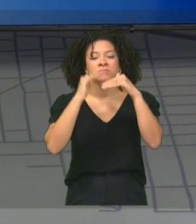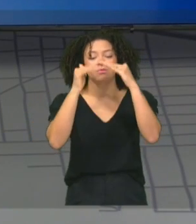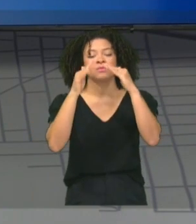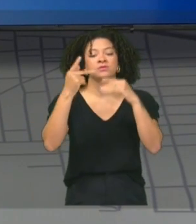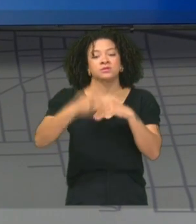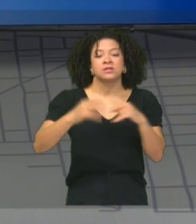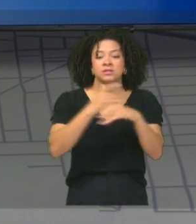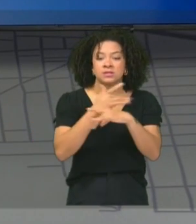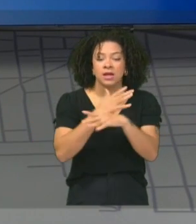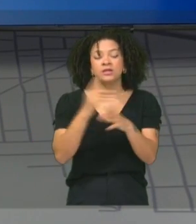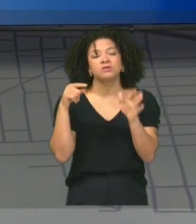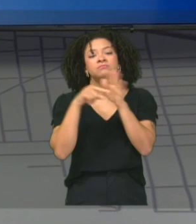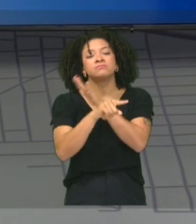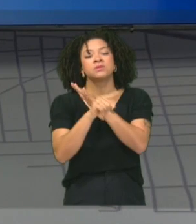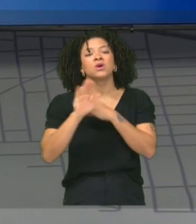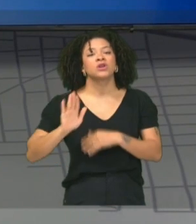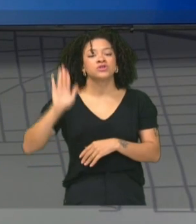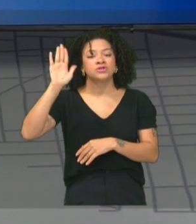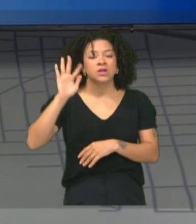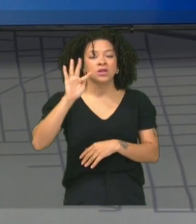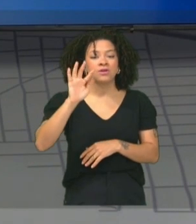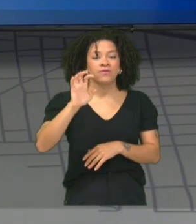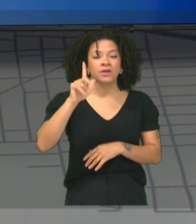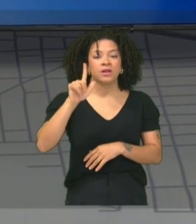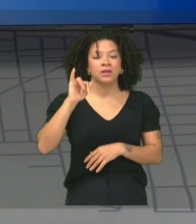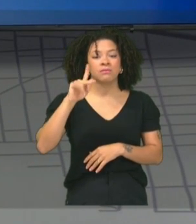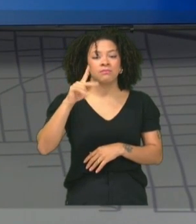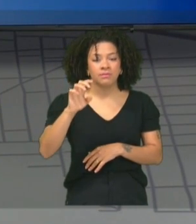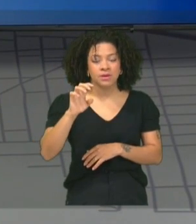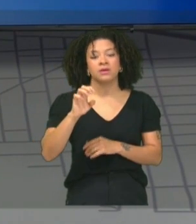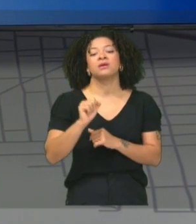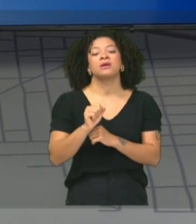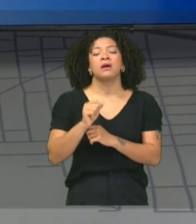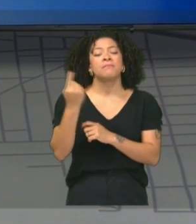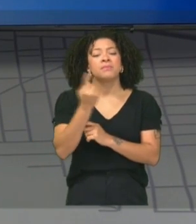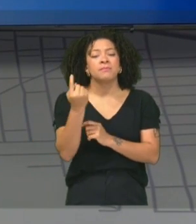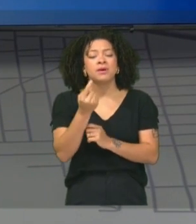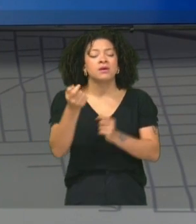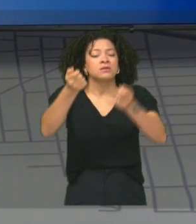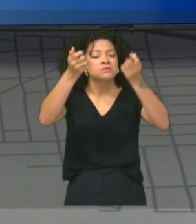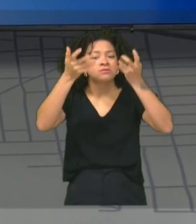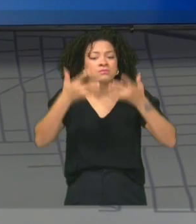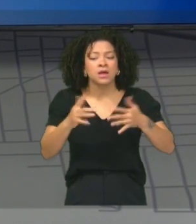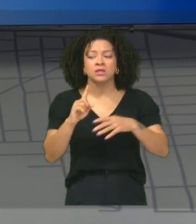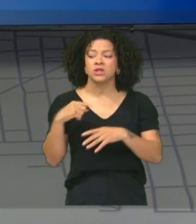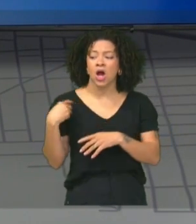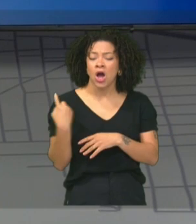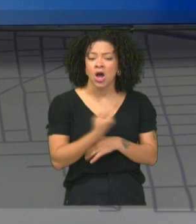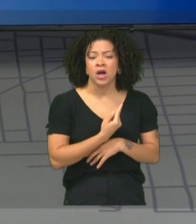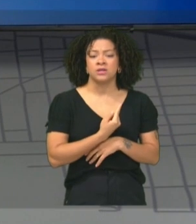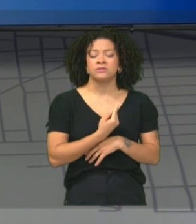cidade e perguntando ao candidato Felipe Fernandes, em primeiro lugar, que ele explicasse para nós todos aqui